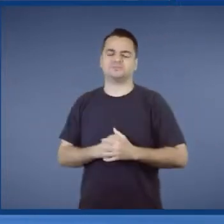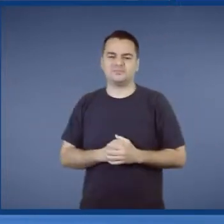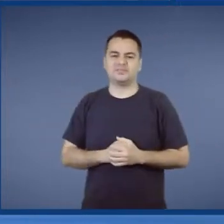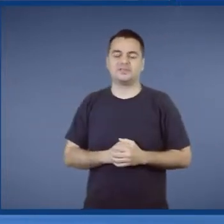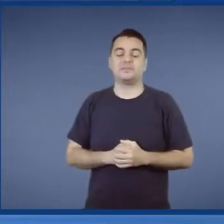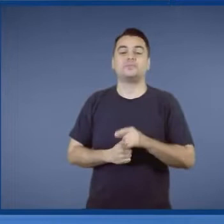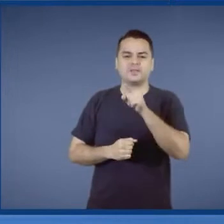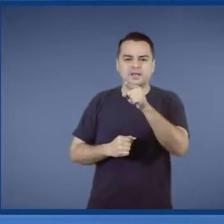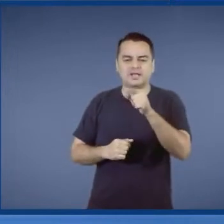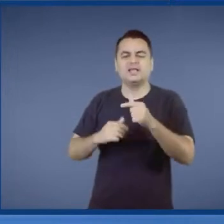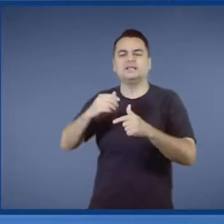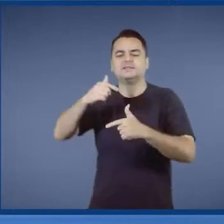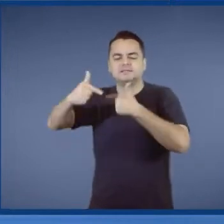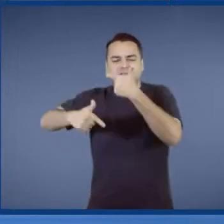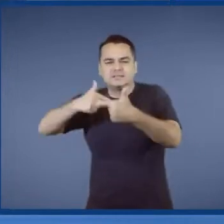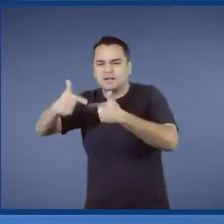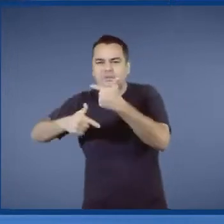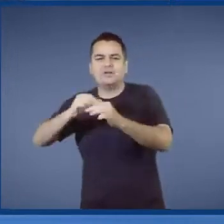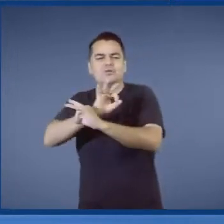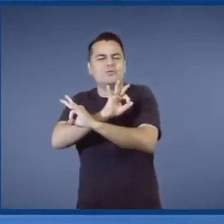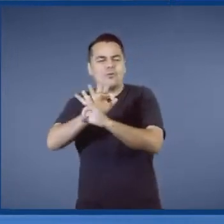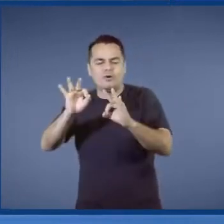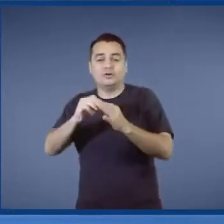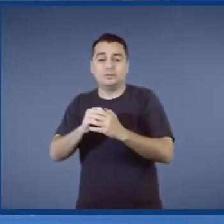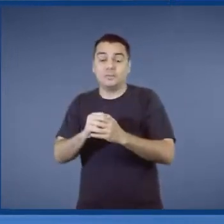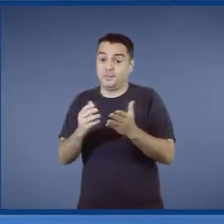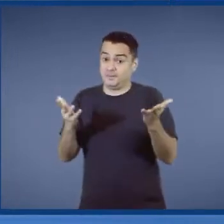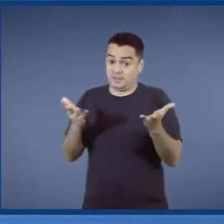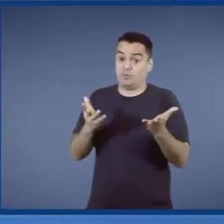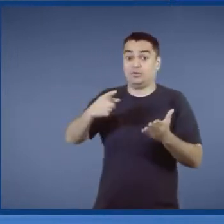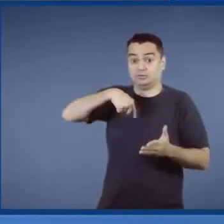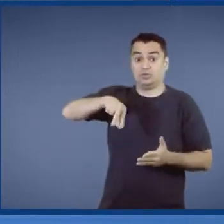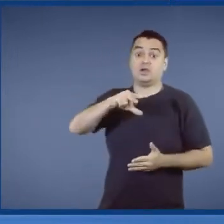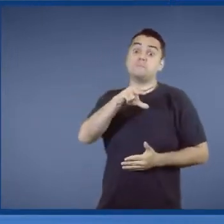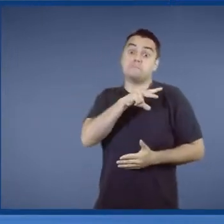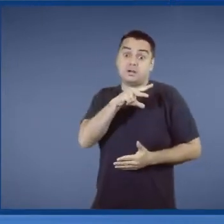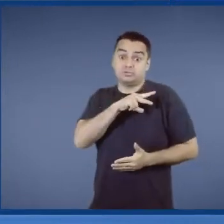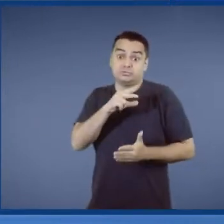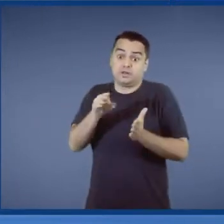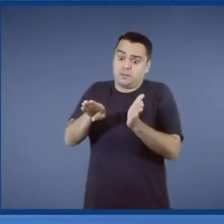com maestria esses processos. Aliás, estamos fazendo uma privatização de porto.